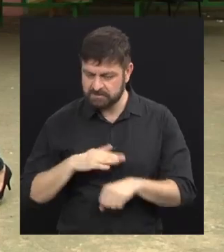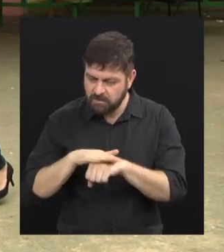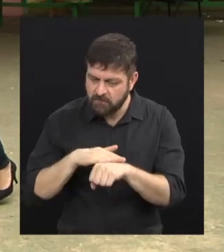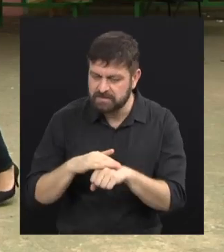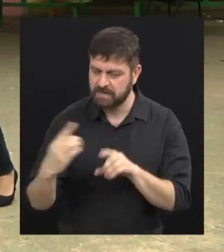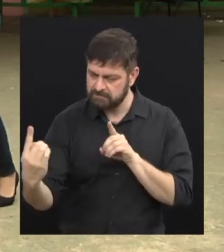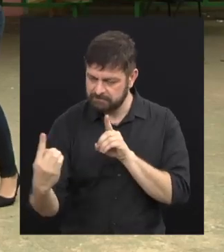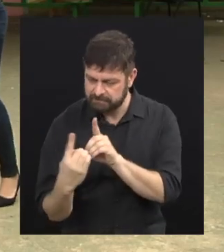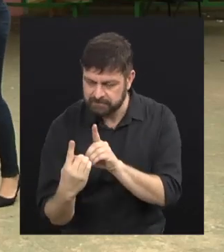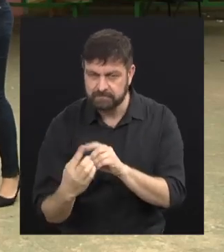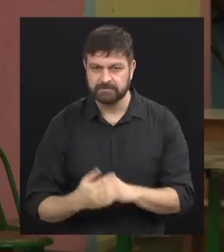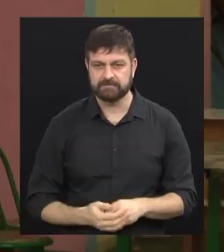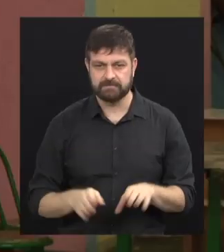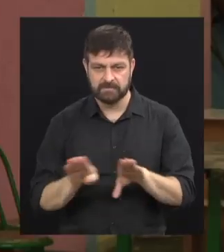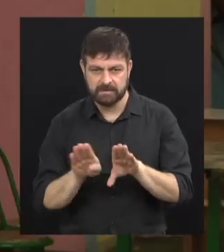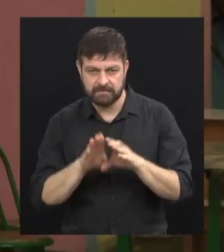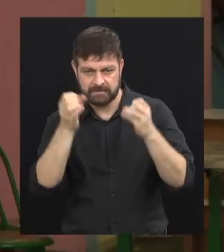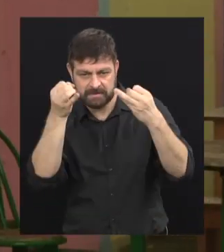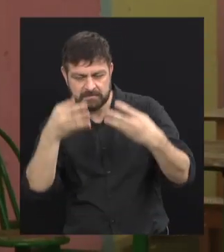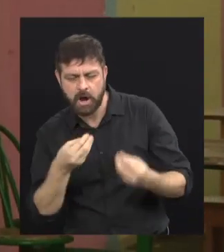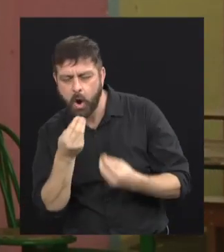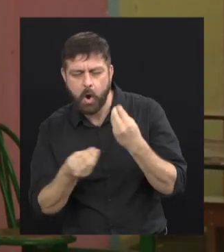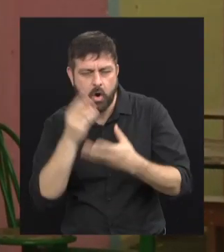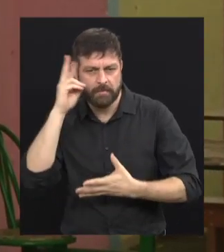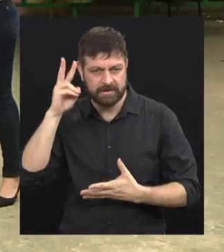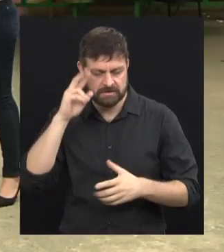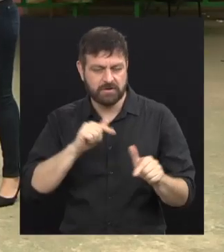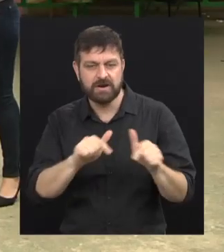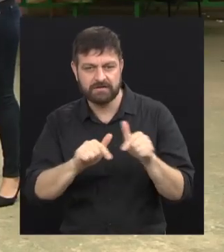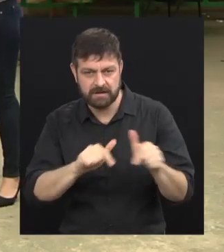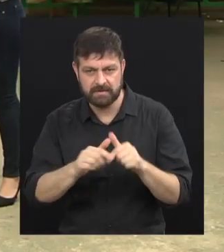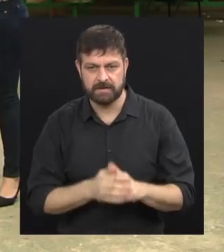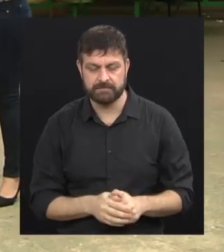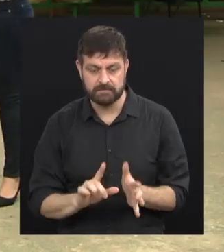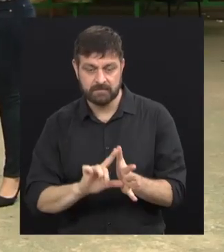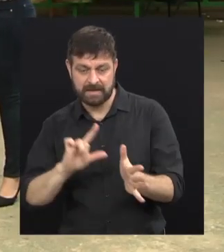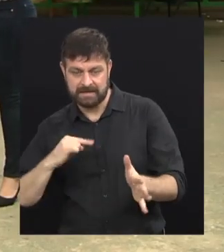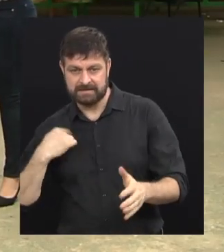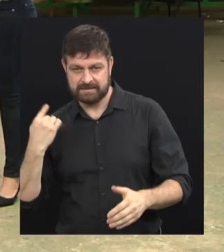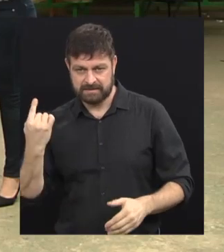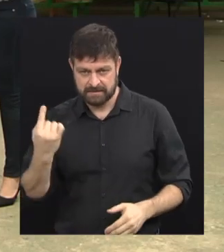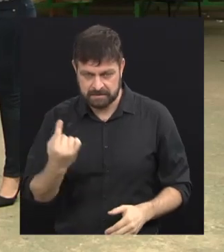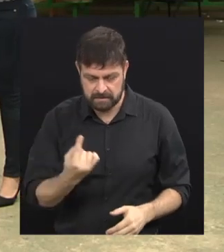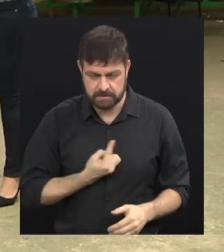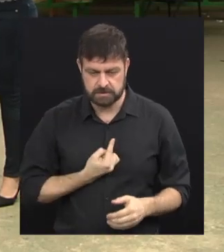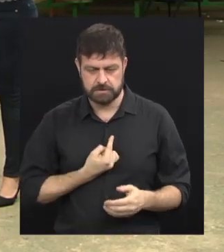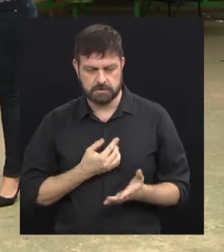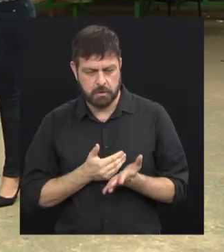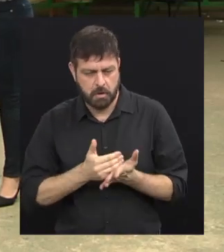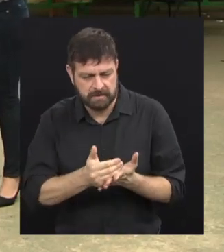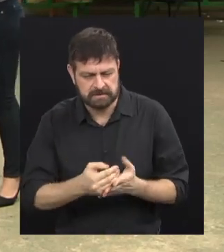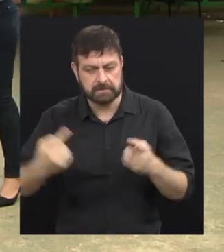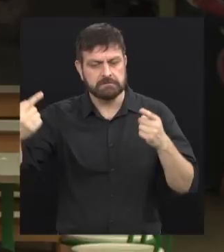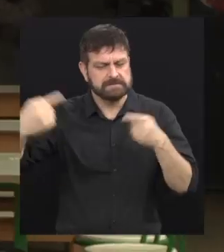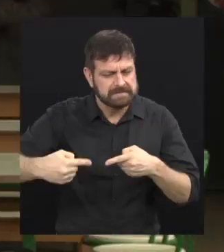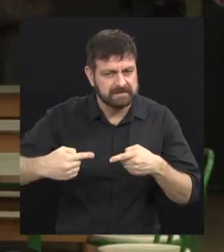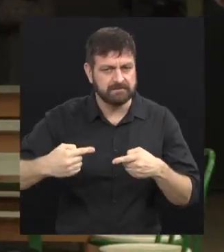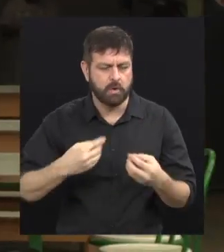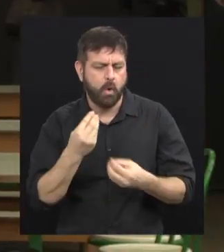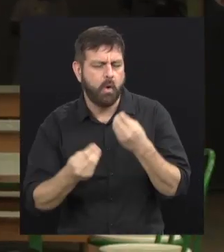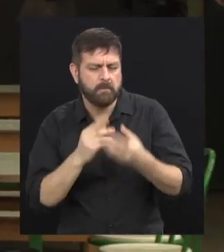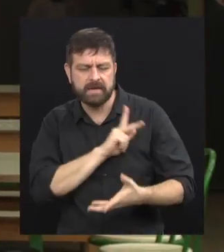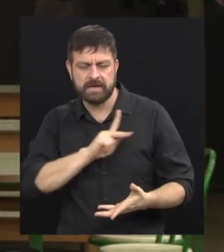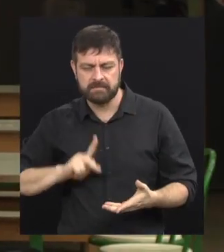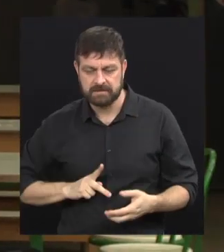espaço e para contar um pouquinho desse trabalho. Célia, antes da gente falar um pouquinho dos desafios de presidir